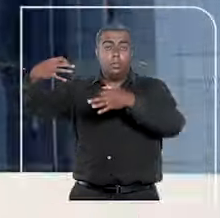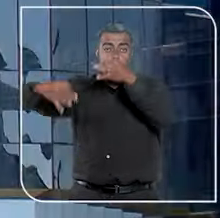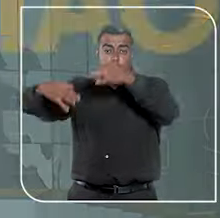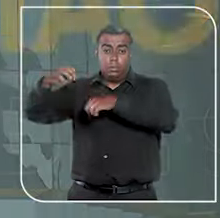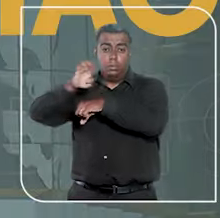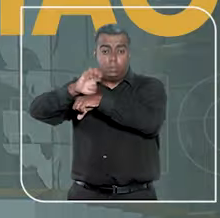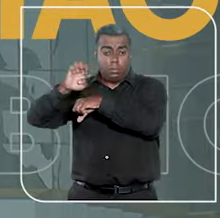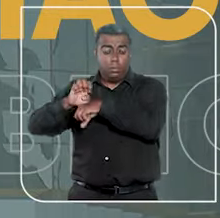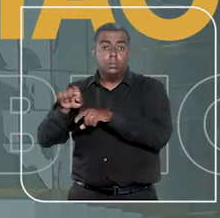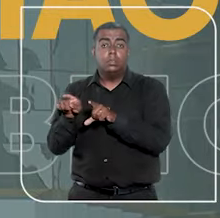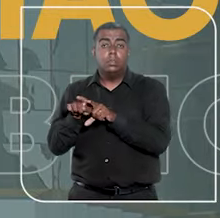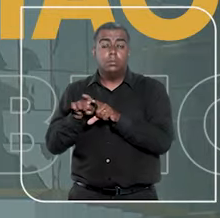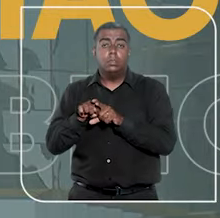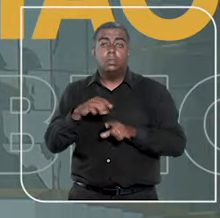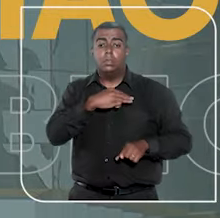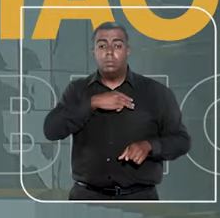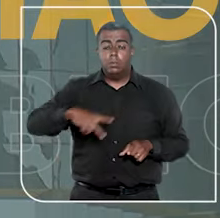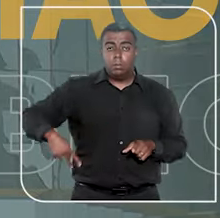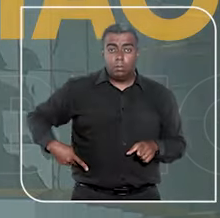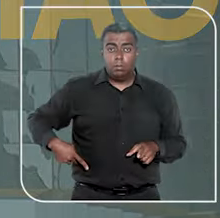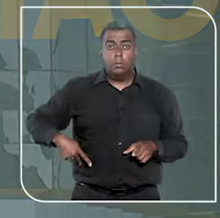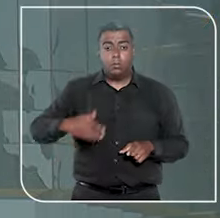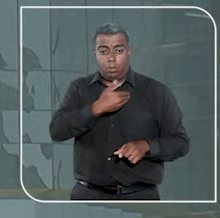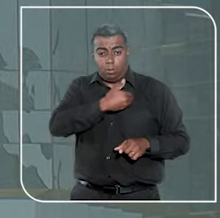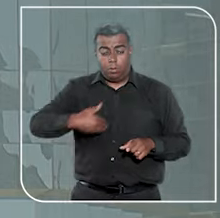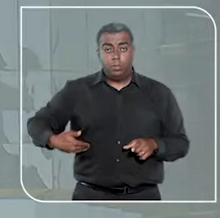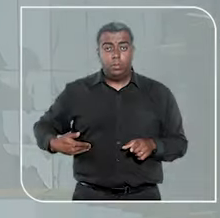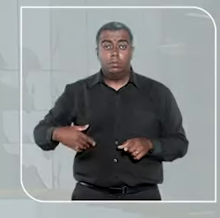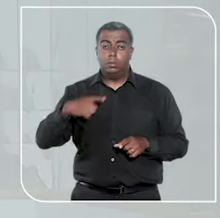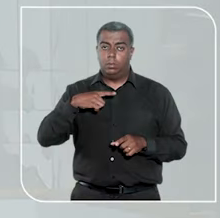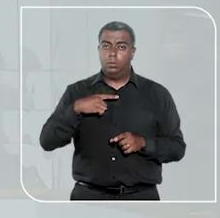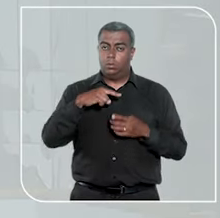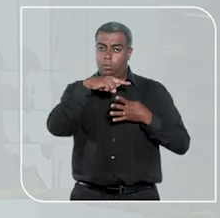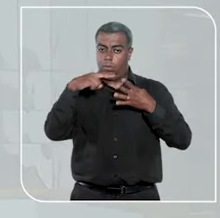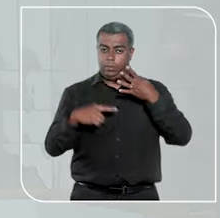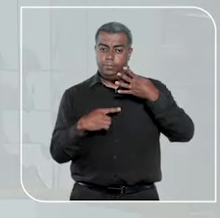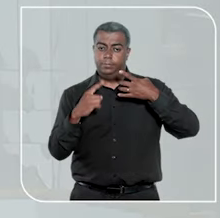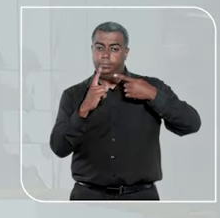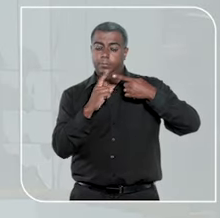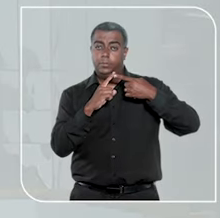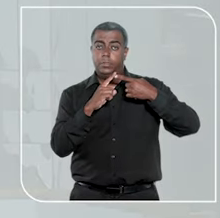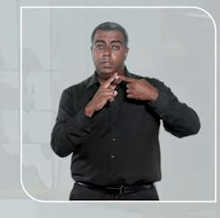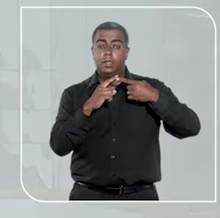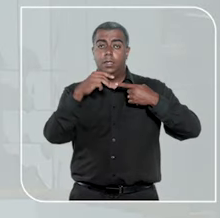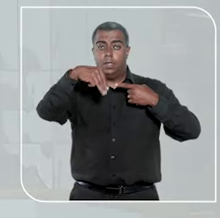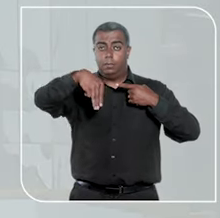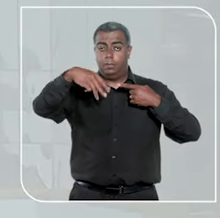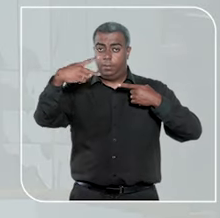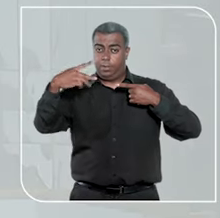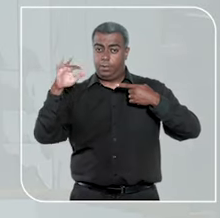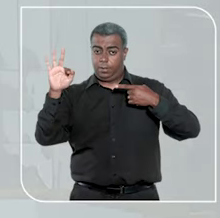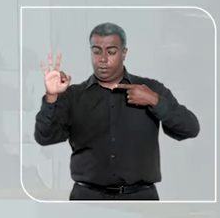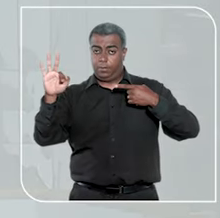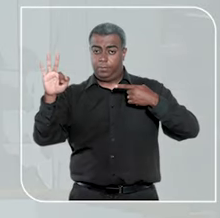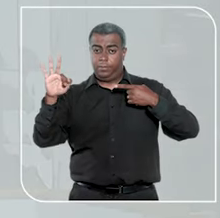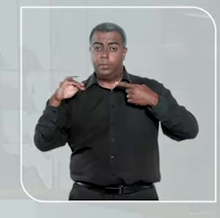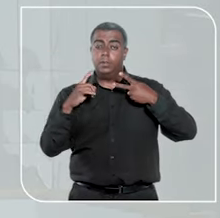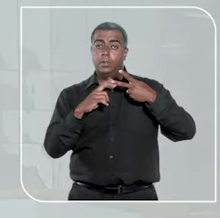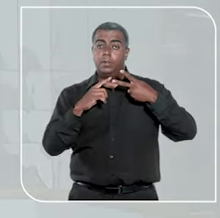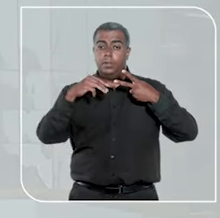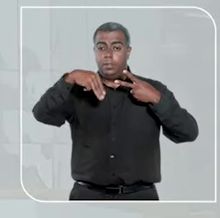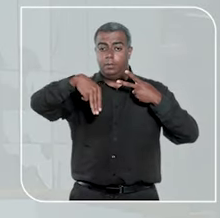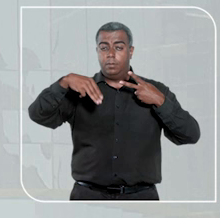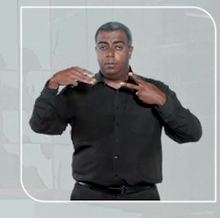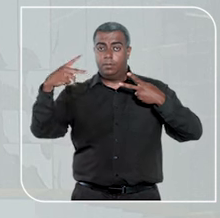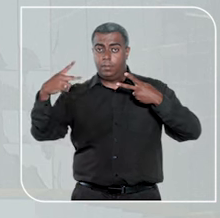e pelo Ministério Público da União, que, por sua vez, possui quatro ramos. O Ministério Público Federal, o Ministério Público